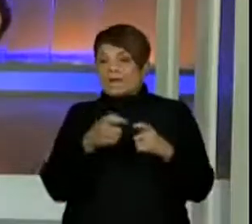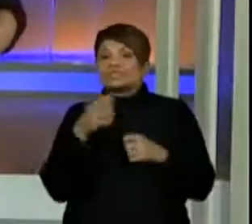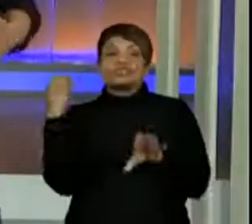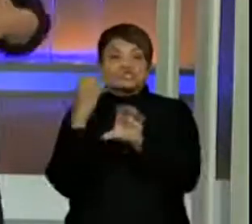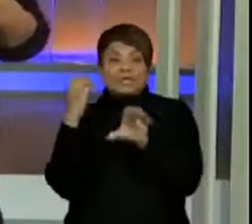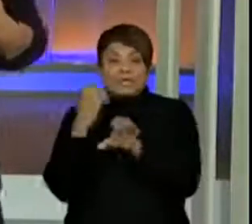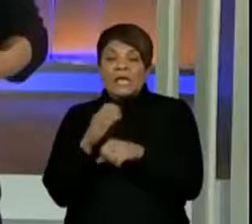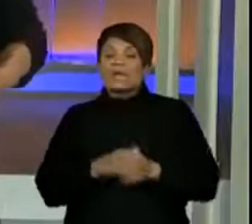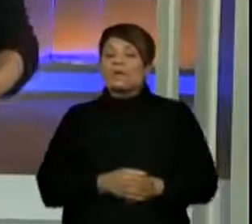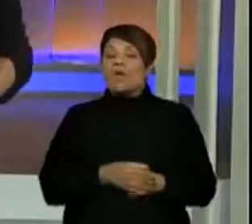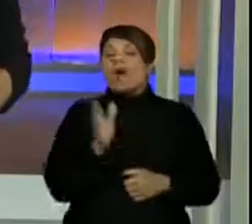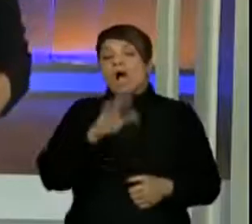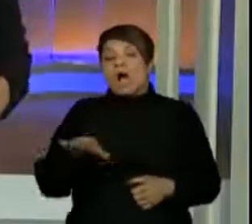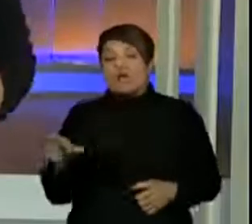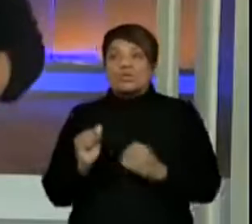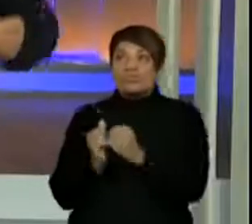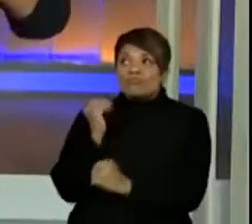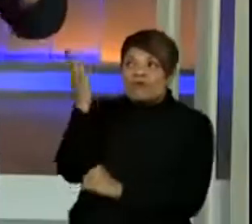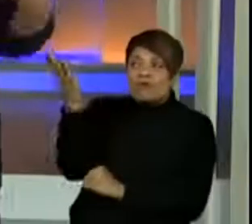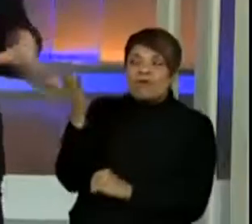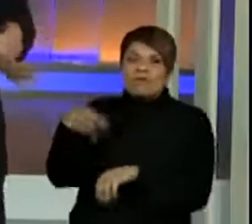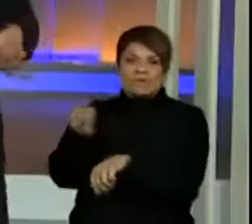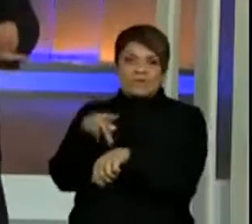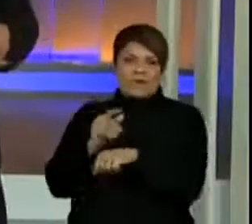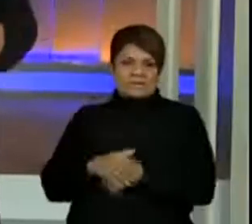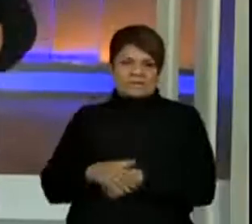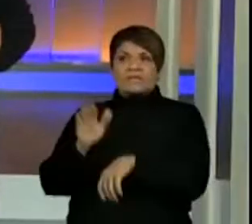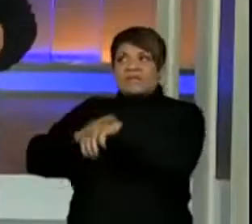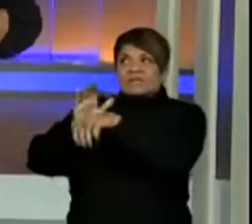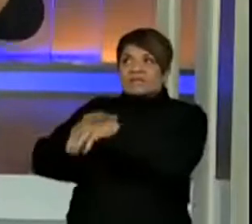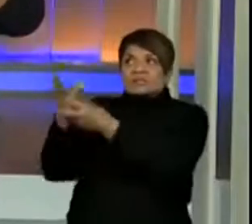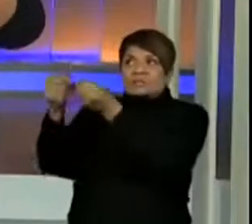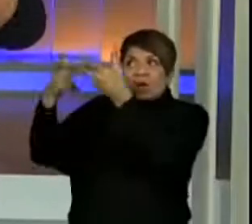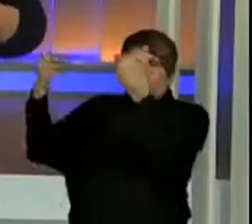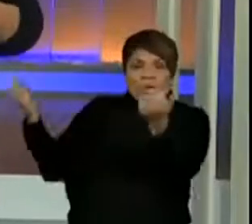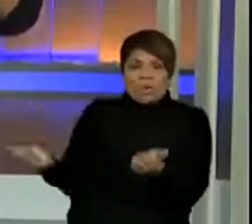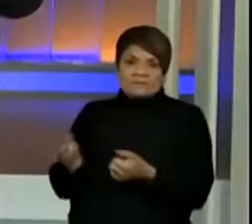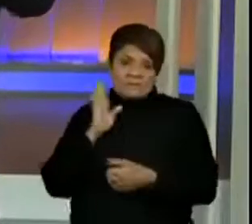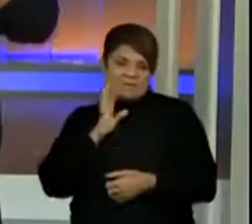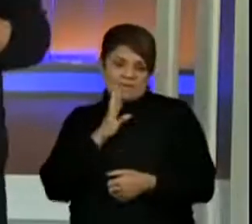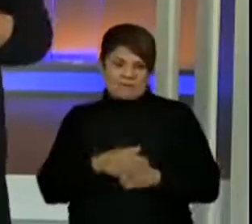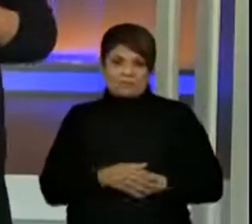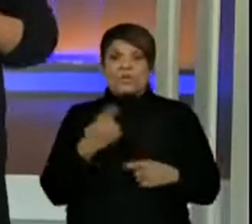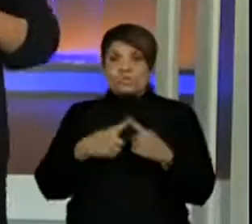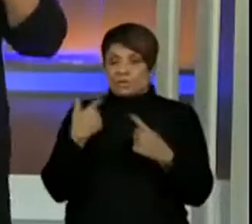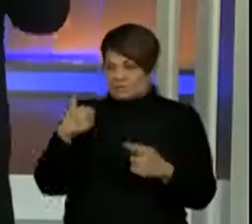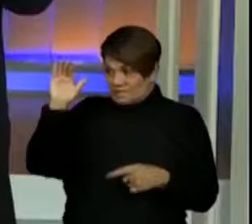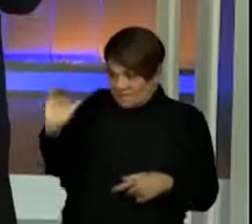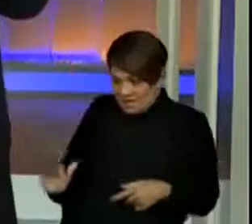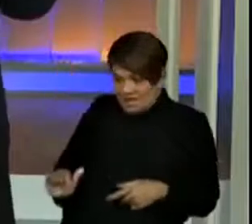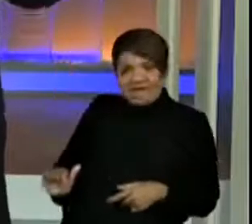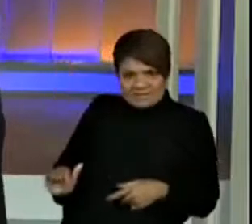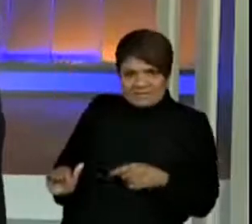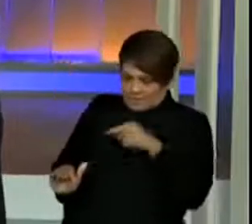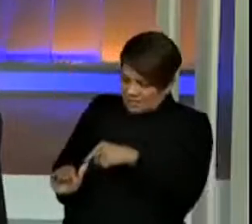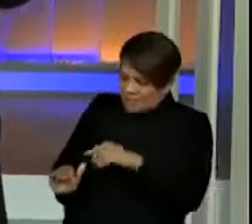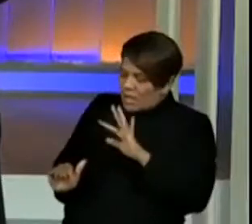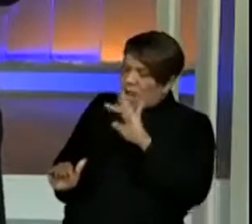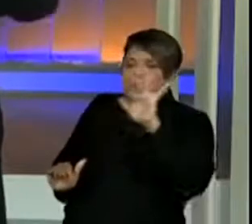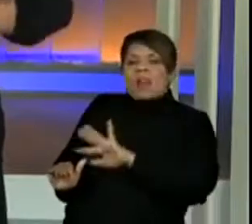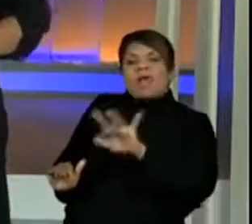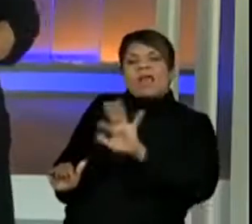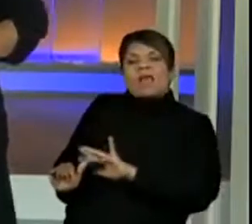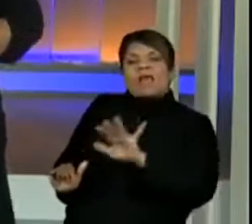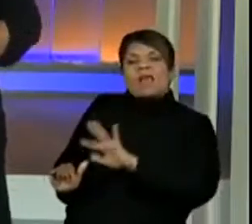foi para fora do Brasil e está fazendo muita coisa legal. Porque a gente, quando é criança, é que começa a sonhar